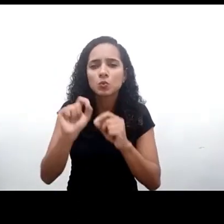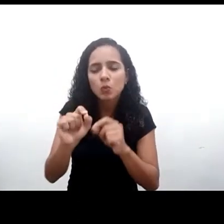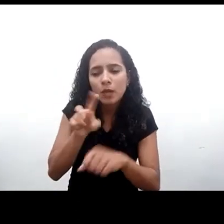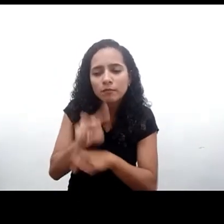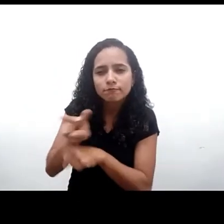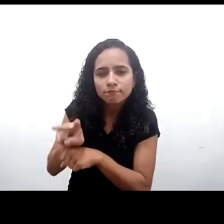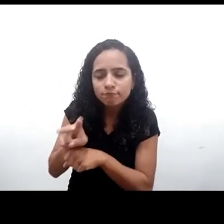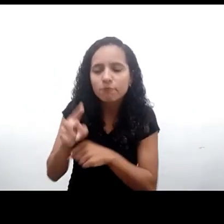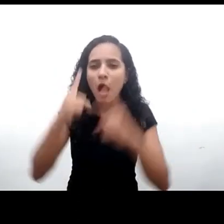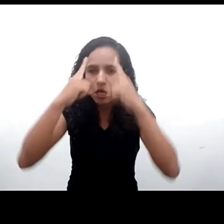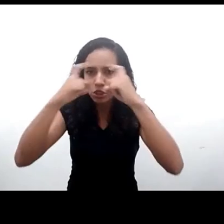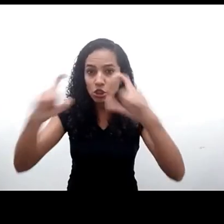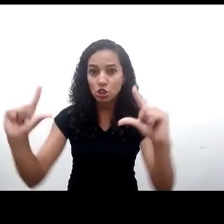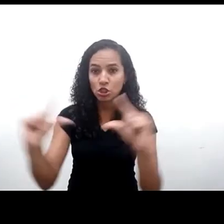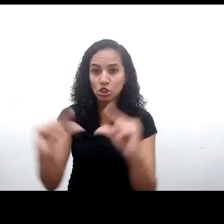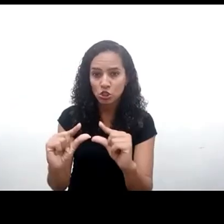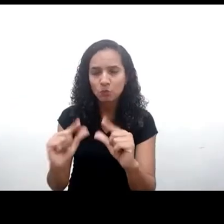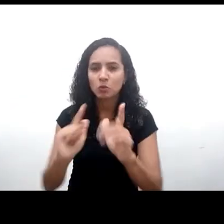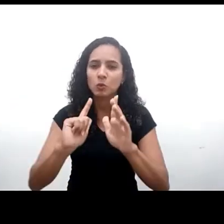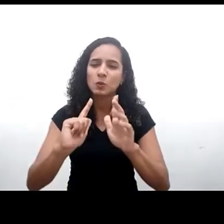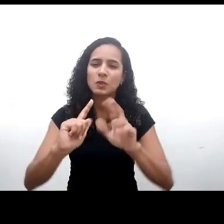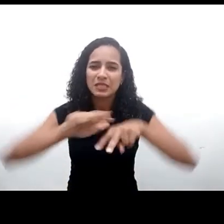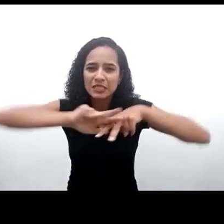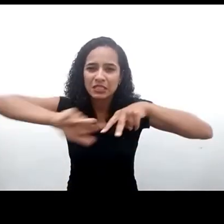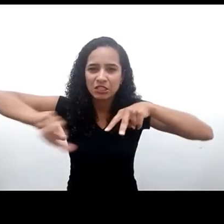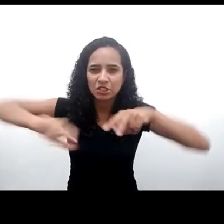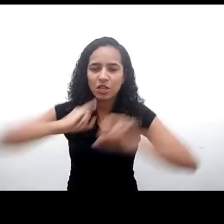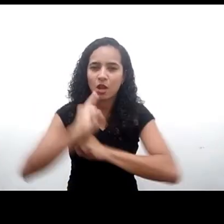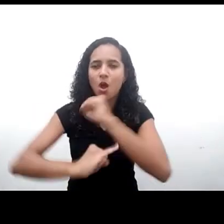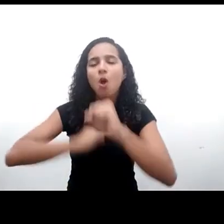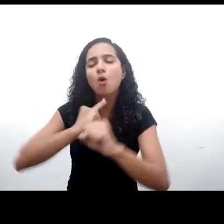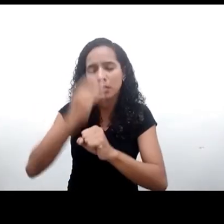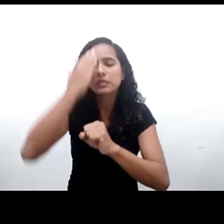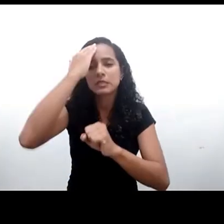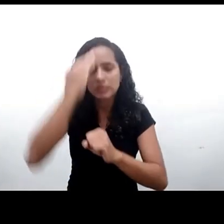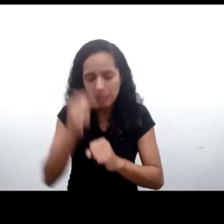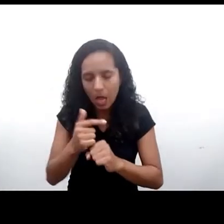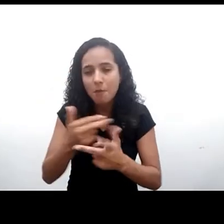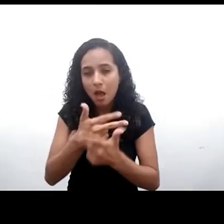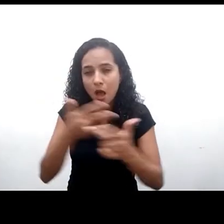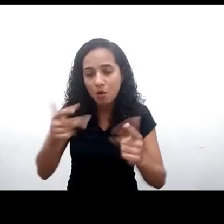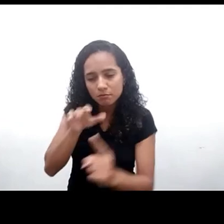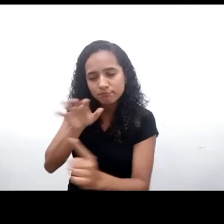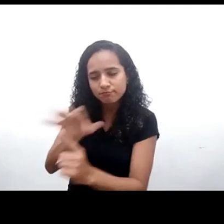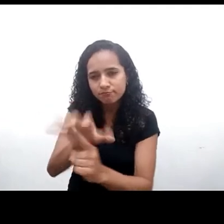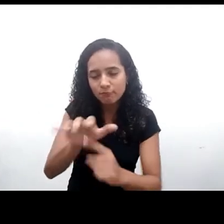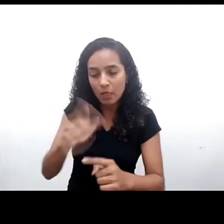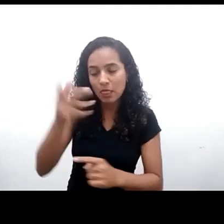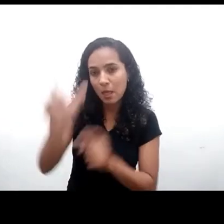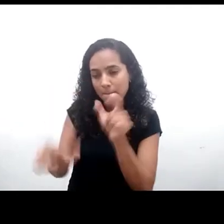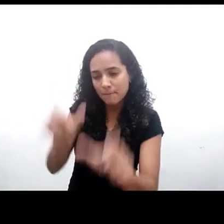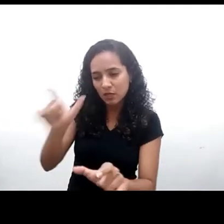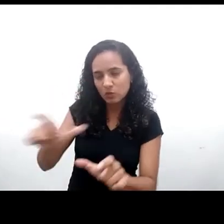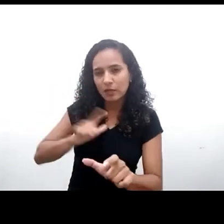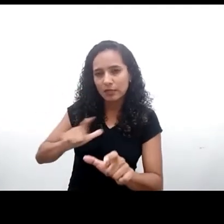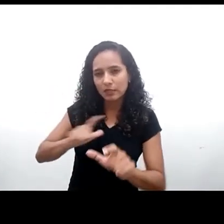diminuir a violência de gênero online considerando que há grandes consequências na vida da pessoa que enfrenta isso